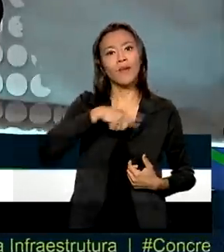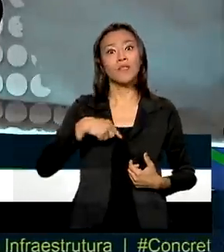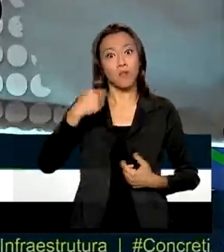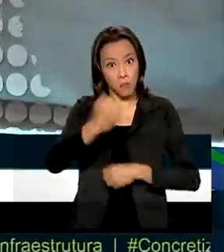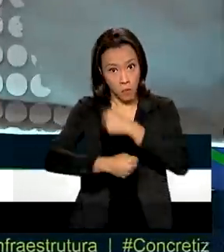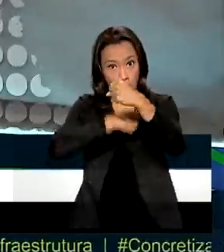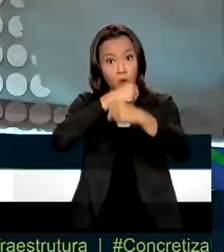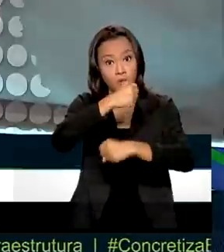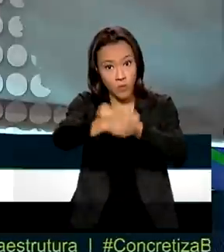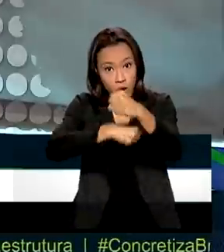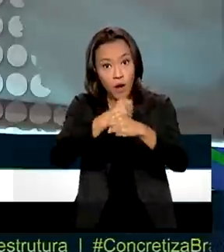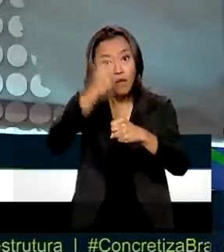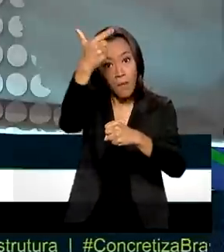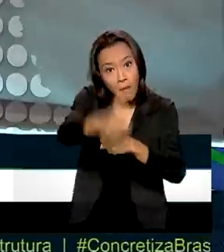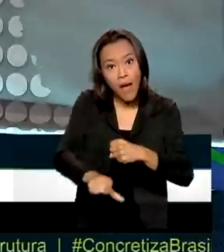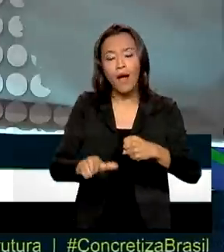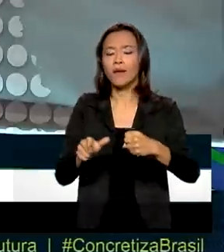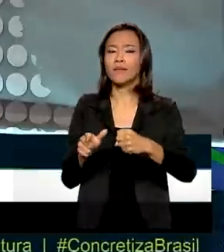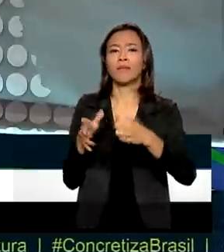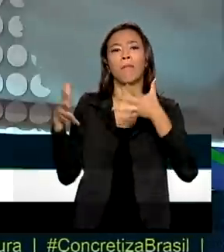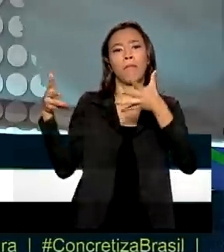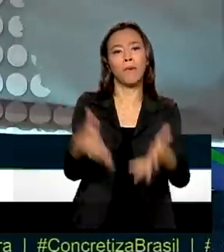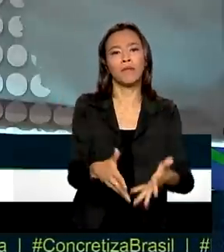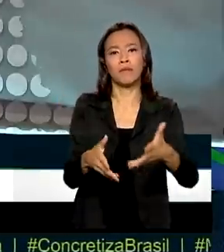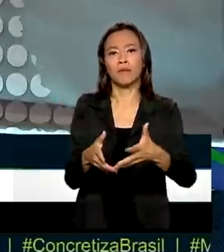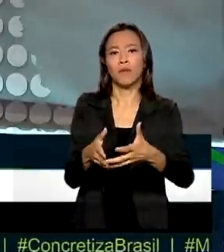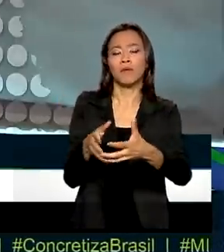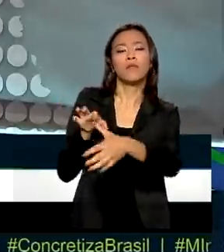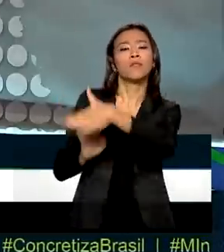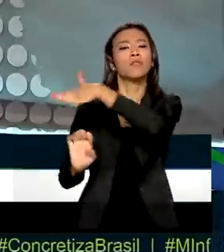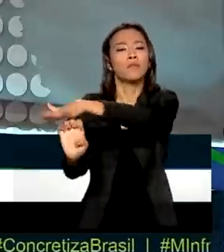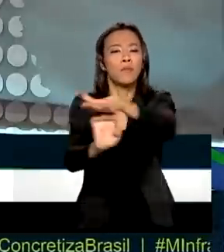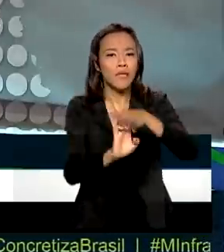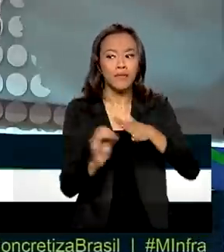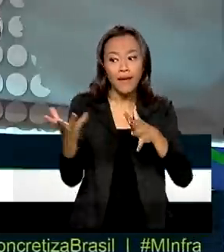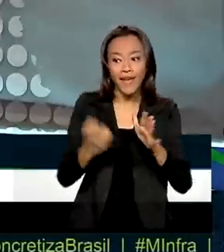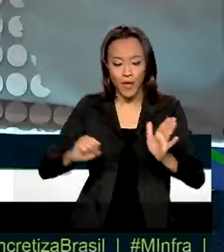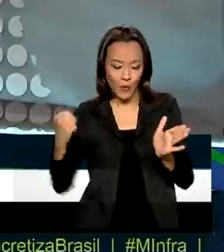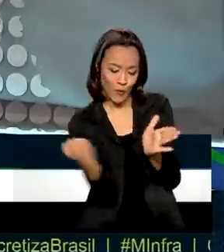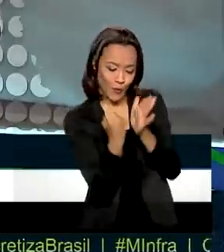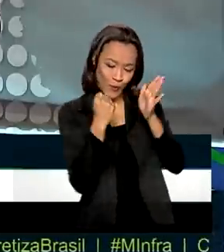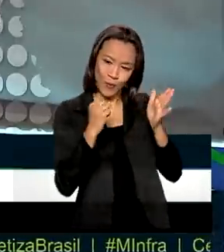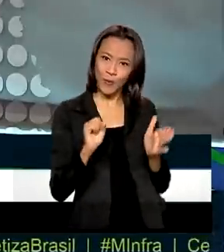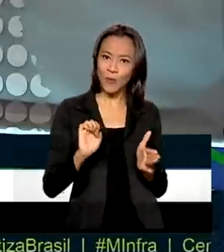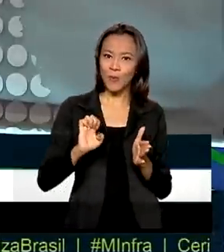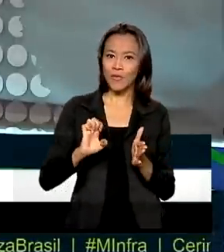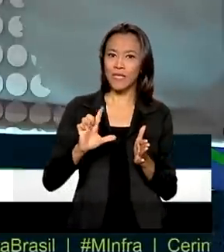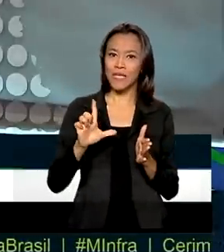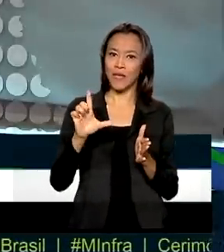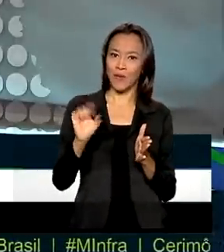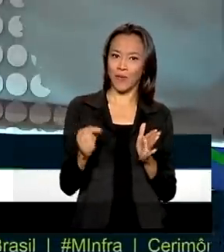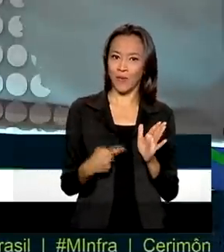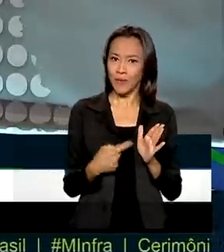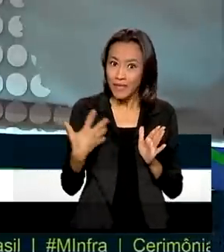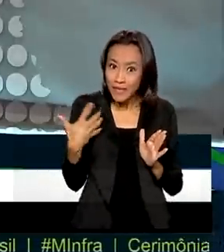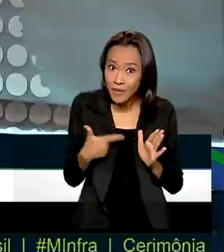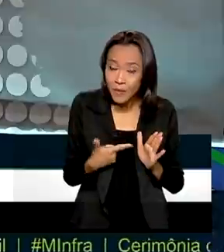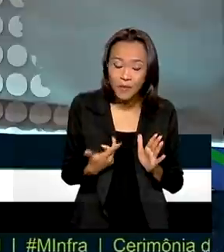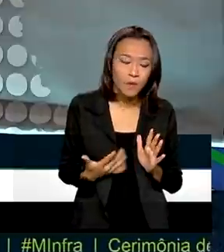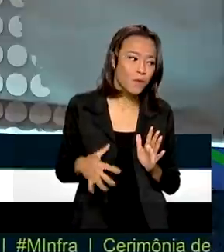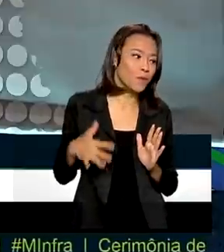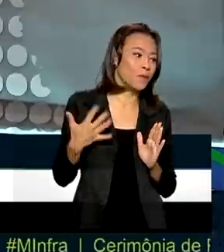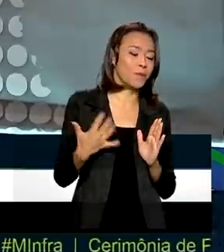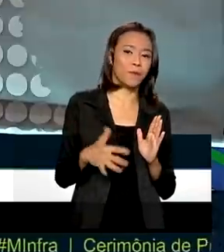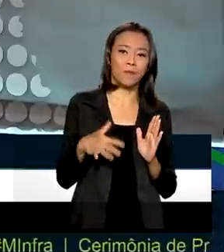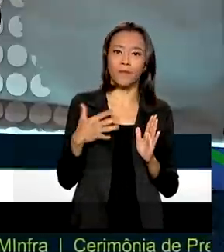mais empresas participando, mais empresas vão buscar o selo Infra Mais Integridade. Isso é algo, é um